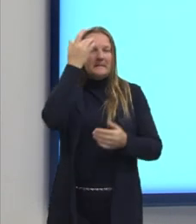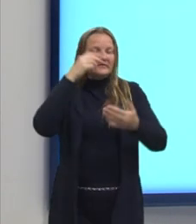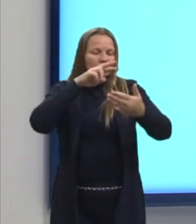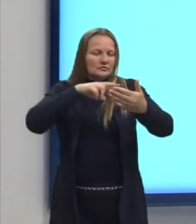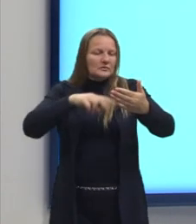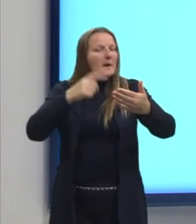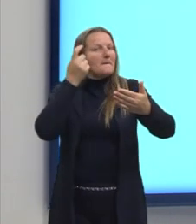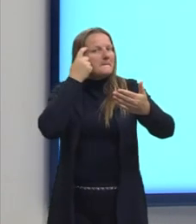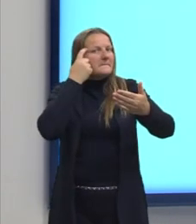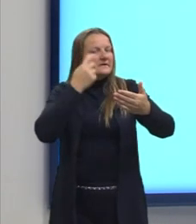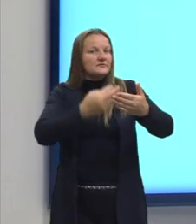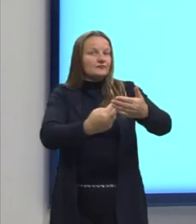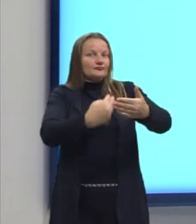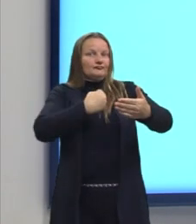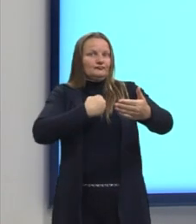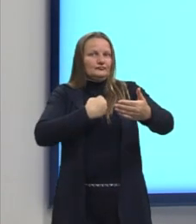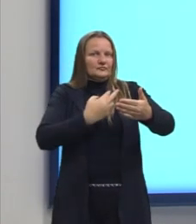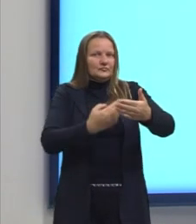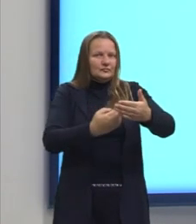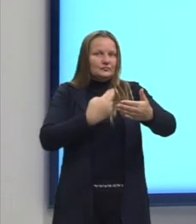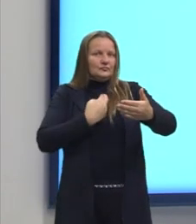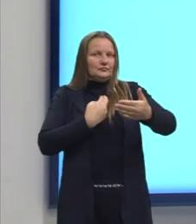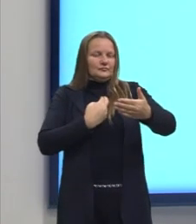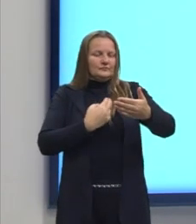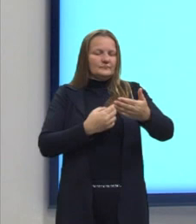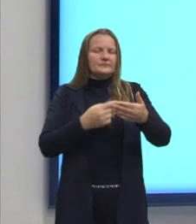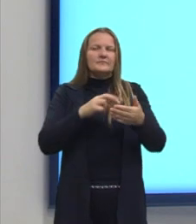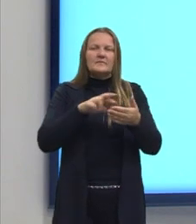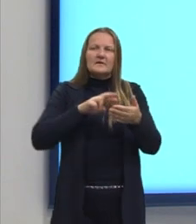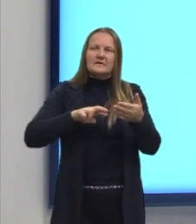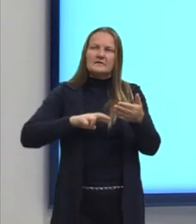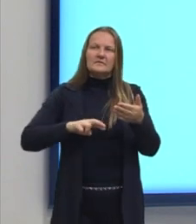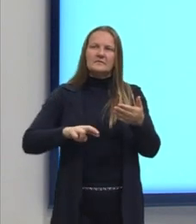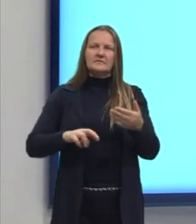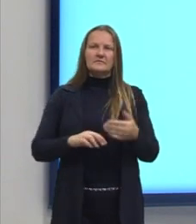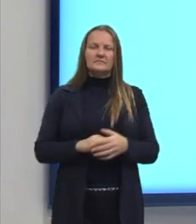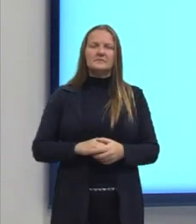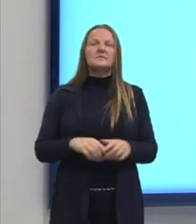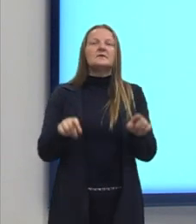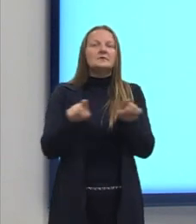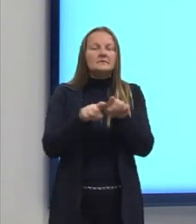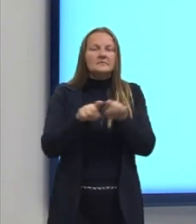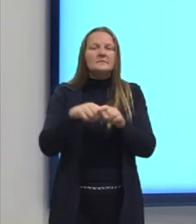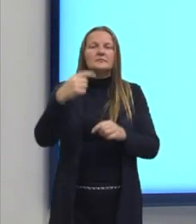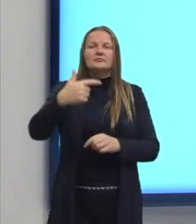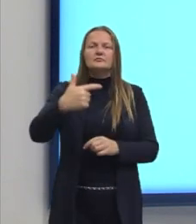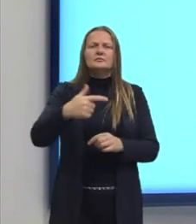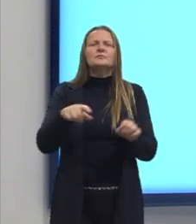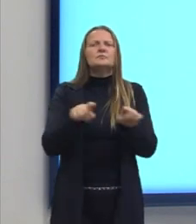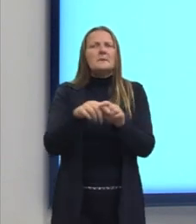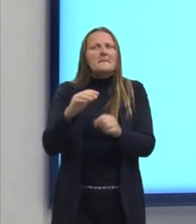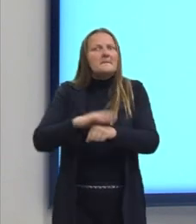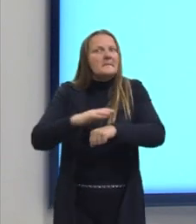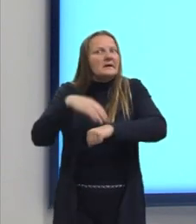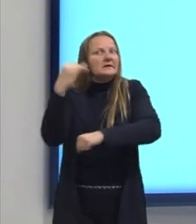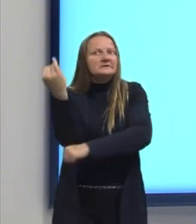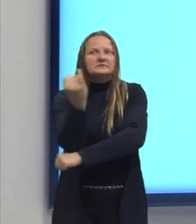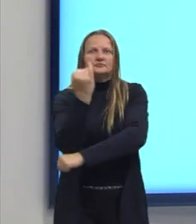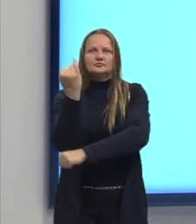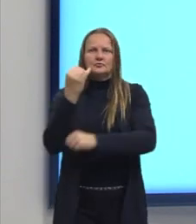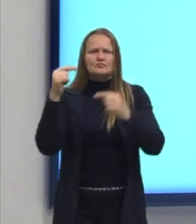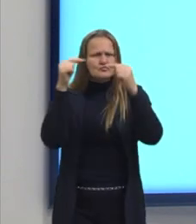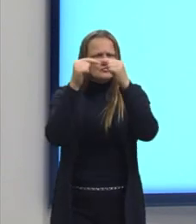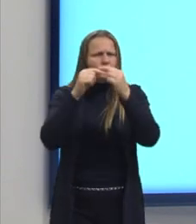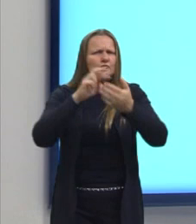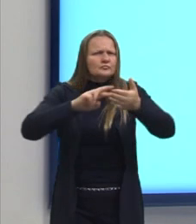pense sobre aquilo que foi contado ali nessa resenha, né, e a segunda e principal, que é o objetivo